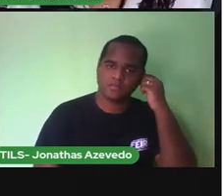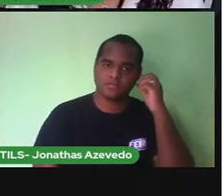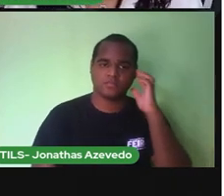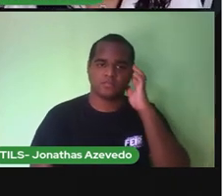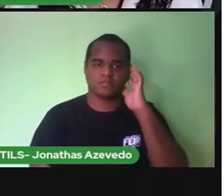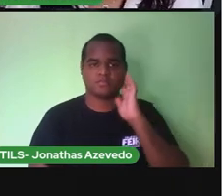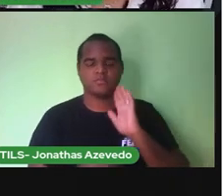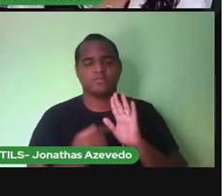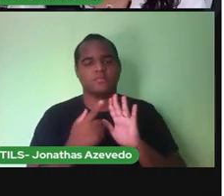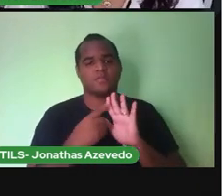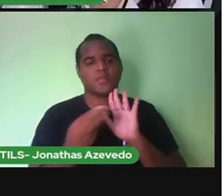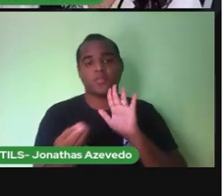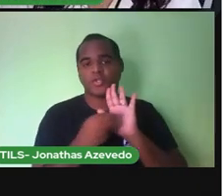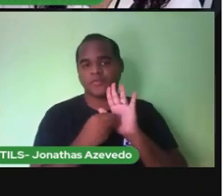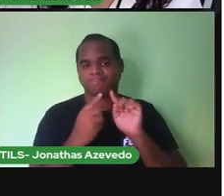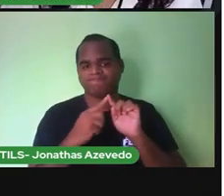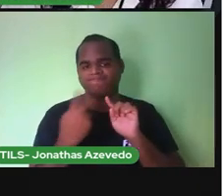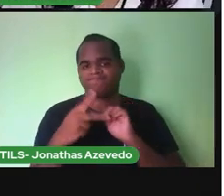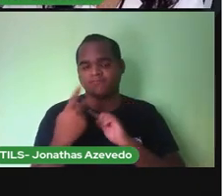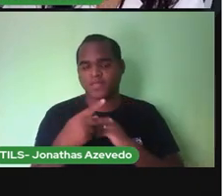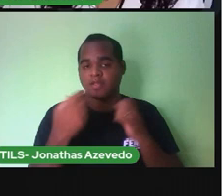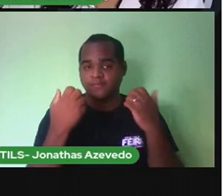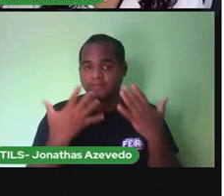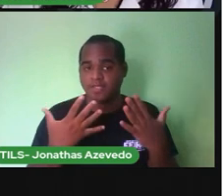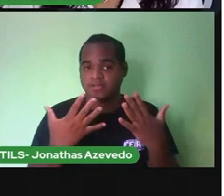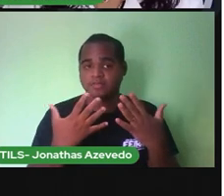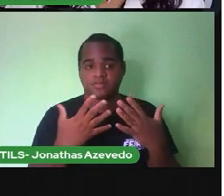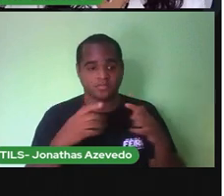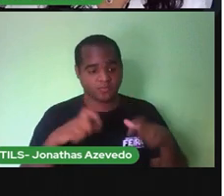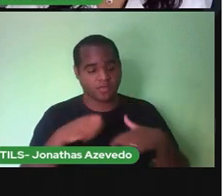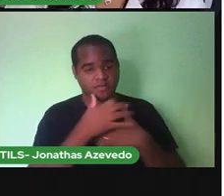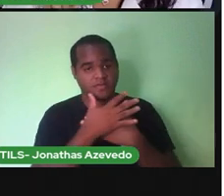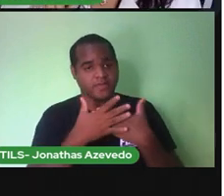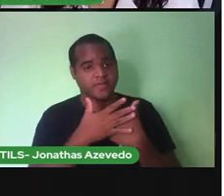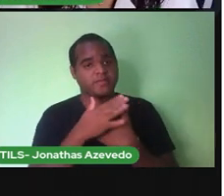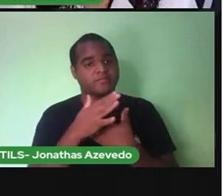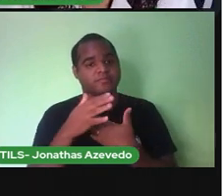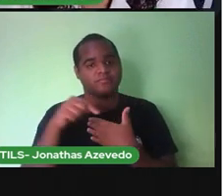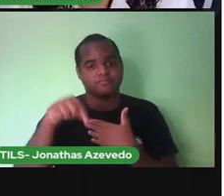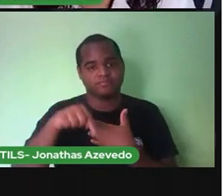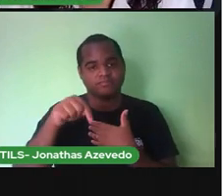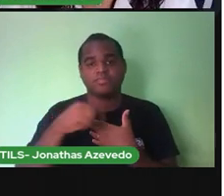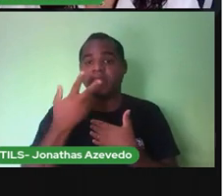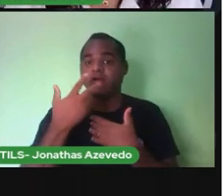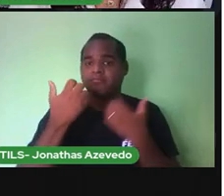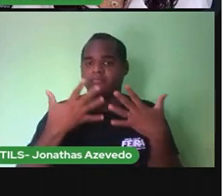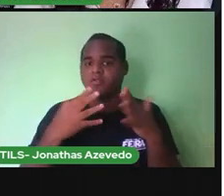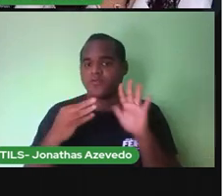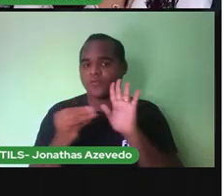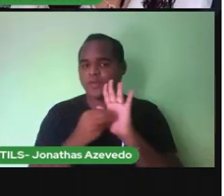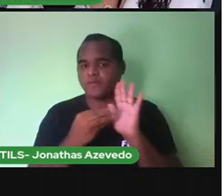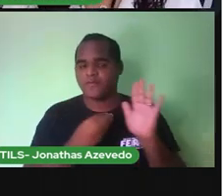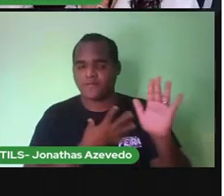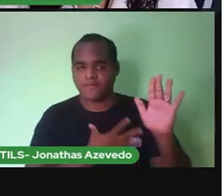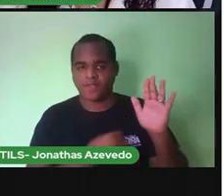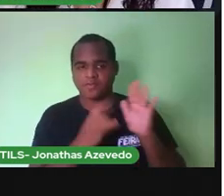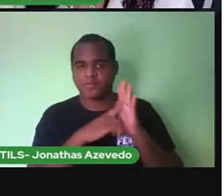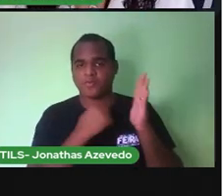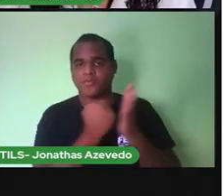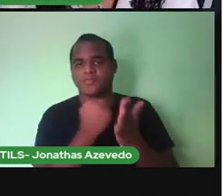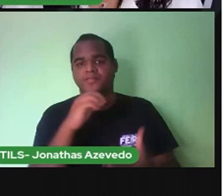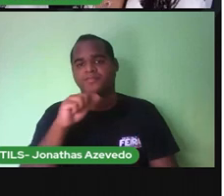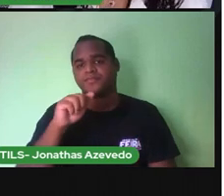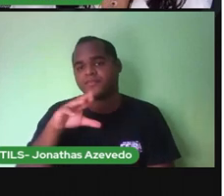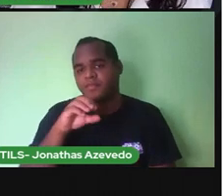cartório da sua cidade e na certidão de nascimento de cada filho, o registro é assim. Carlos Silva dos